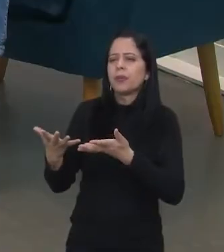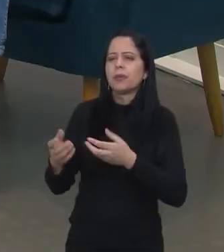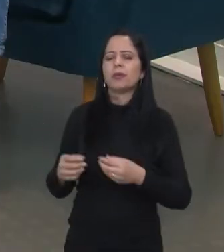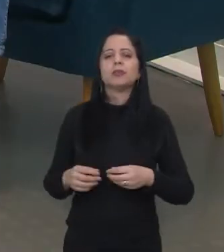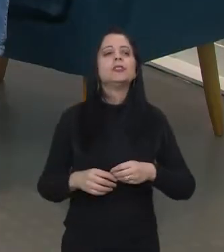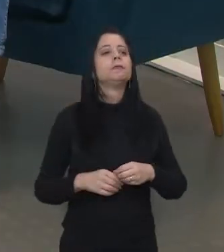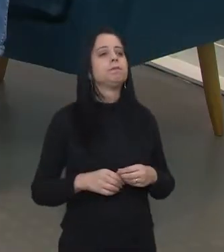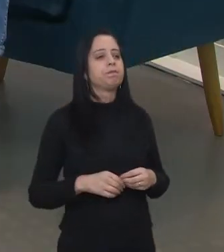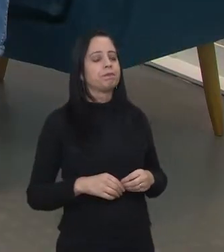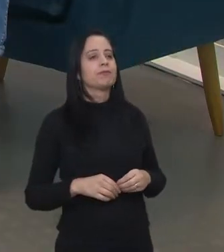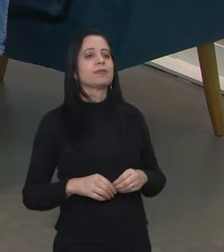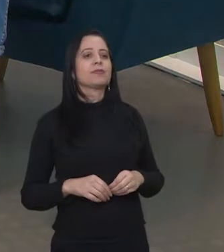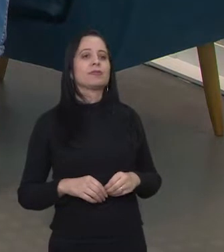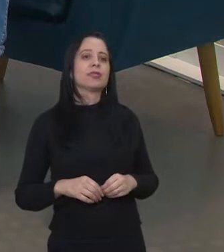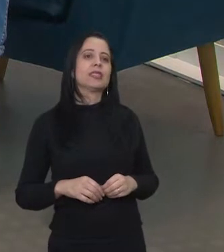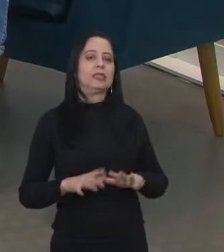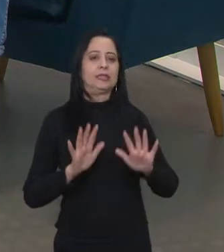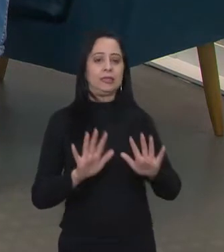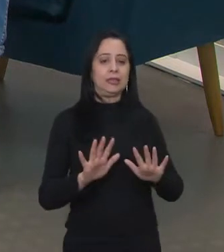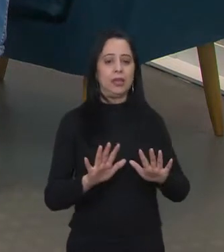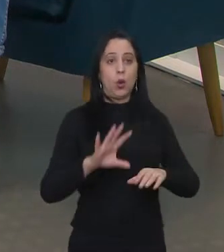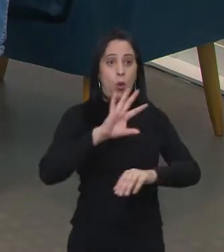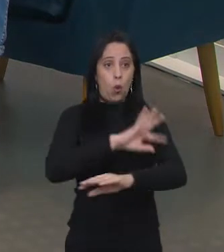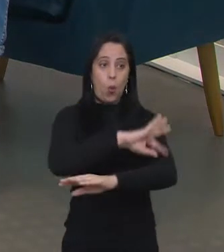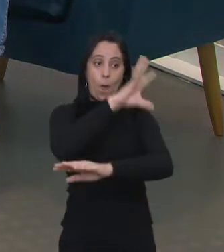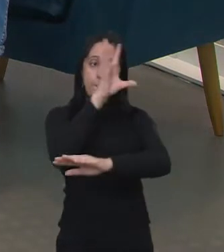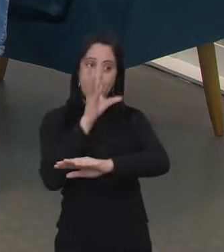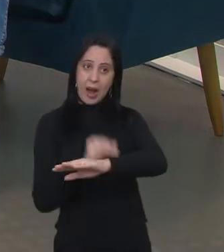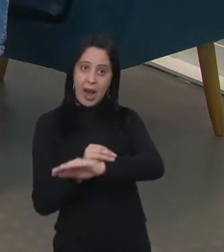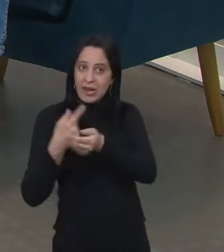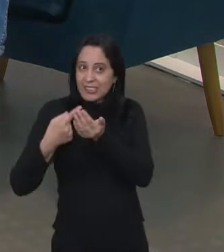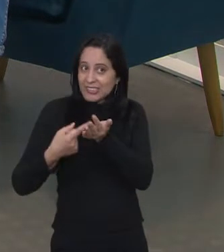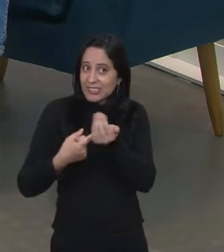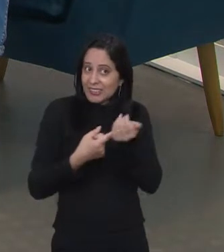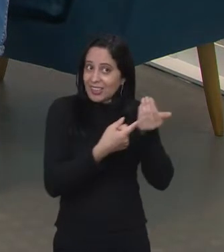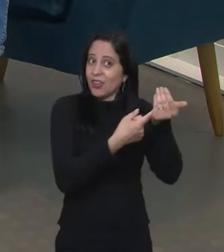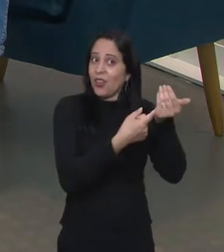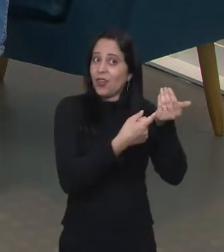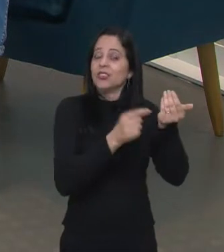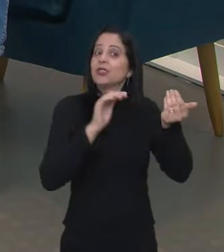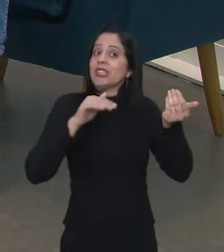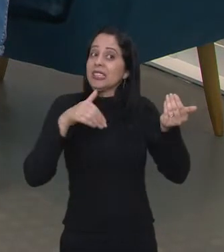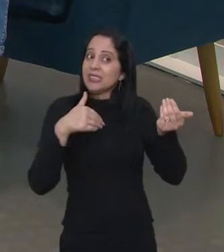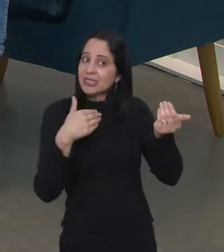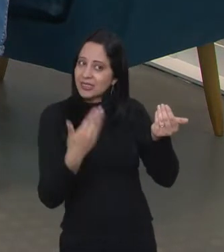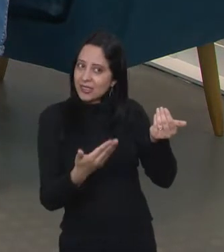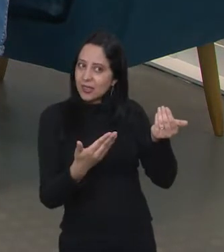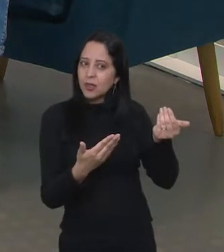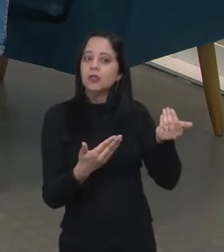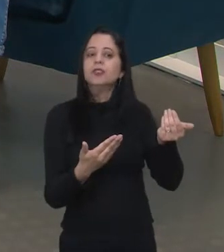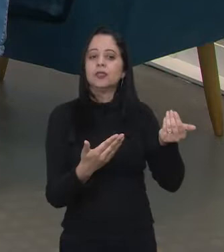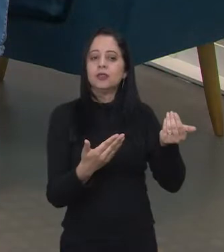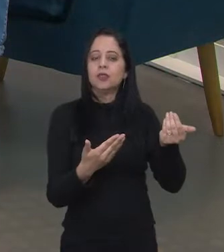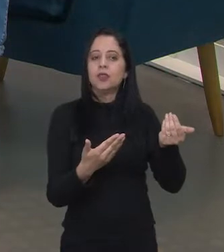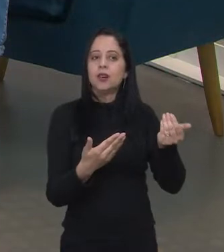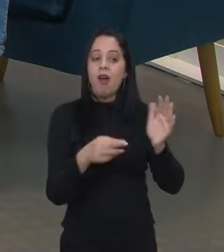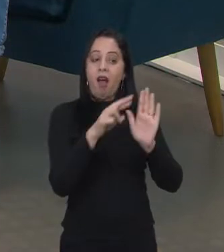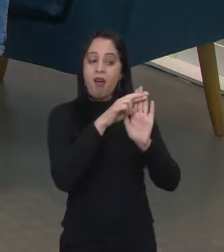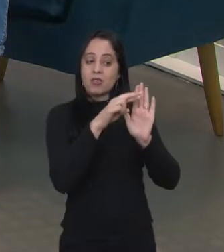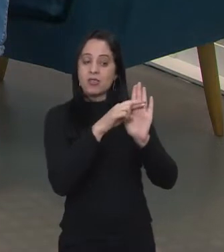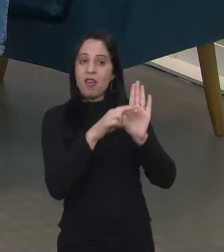Como que funciona? Vamos lá. Então, é o Parque Tecnológico. Então, como Parque Tecnológico, uma das